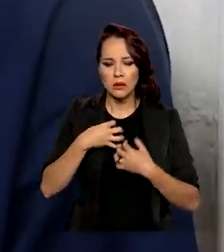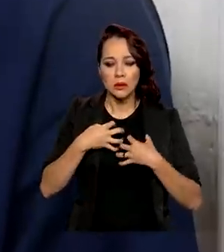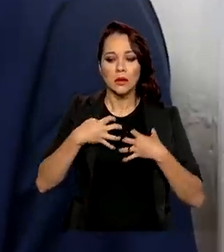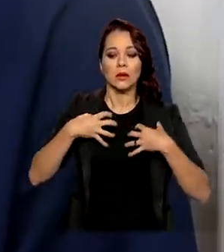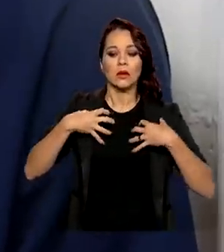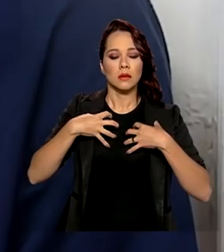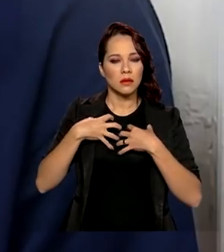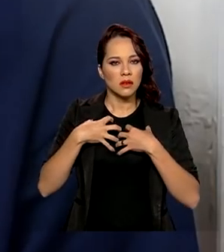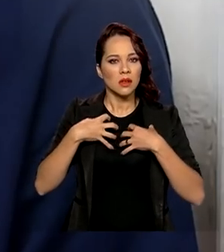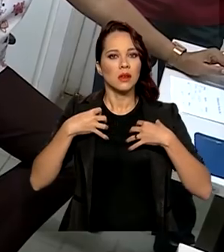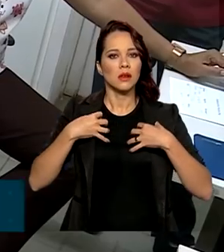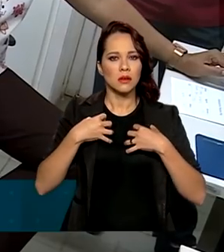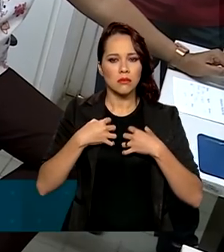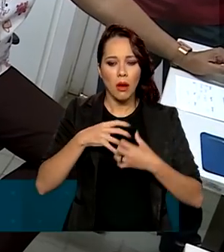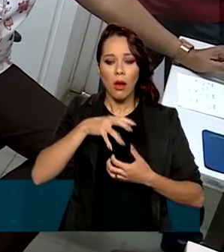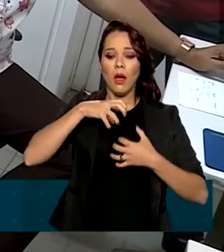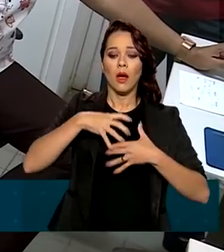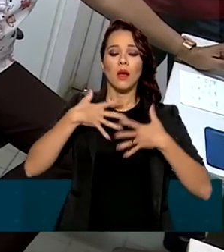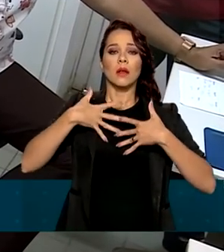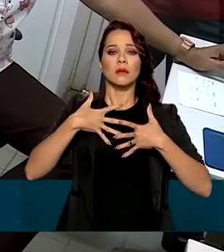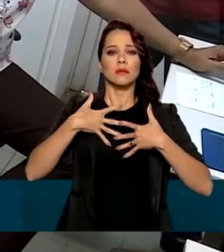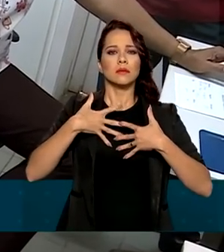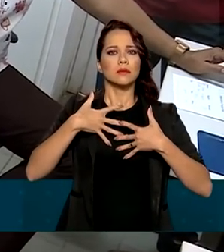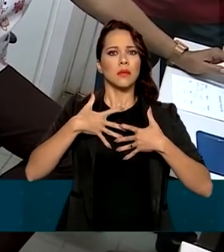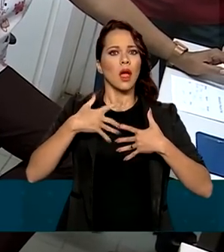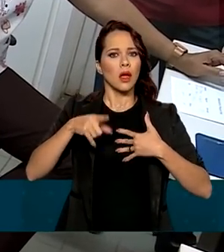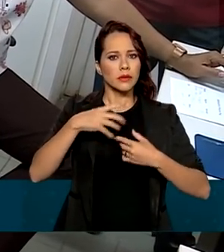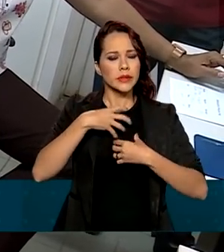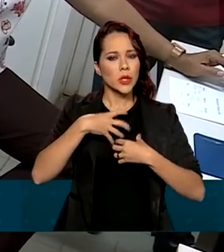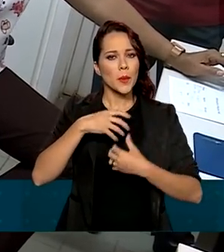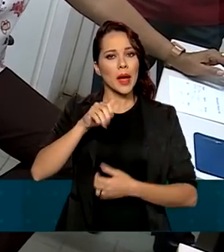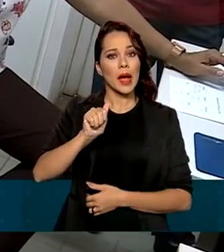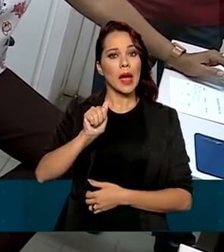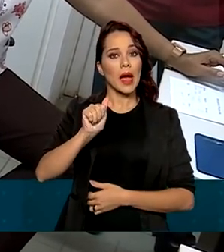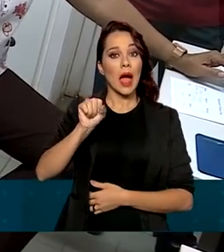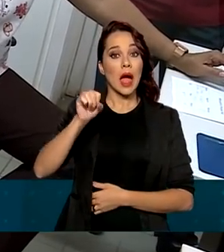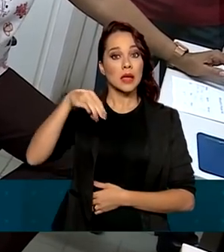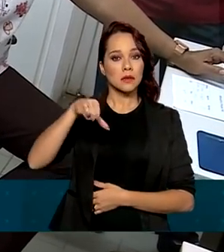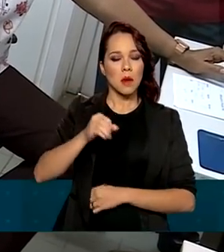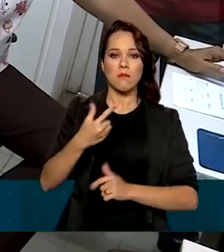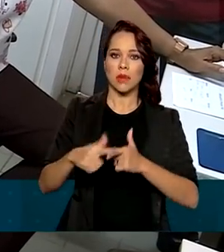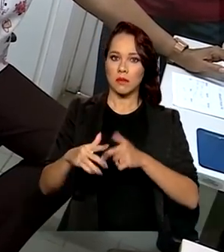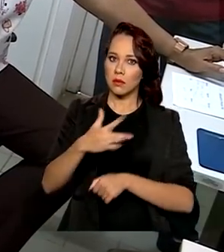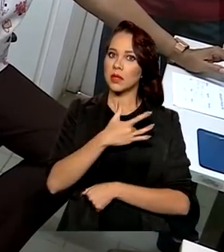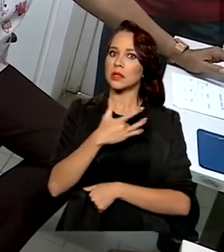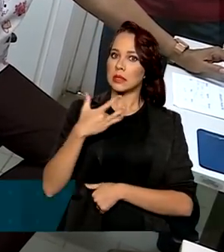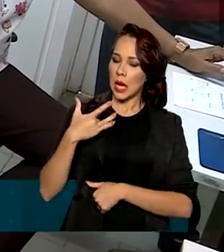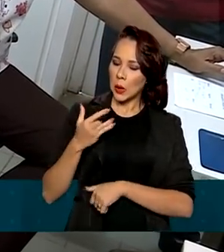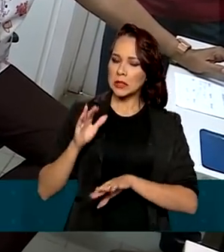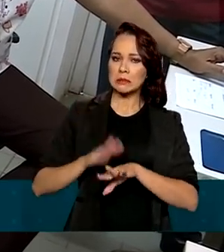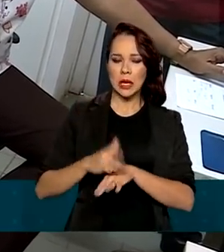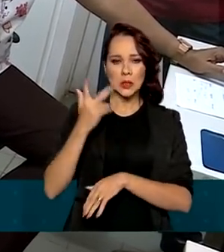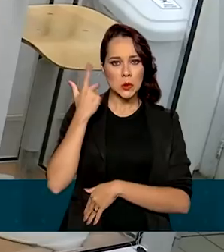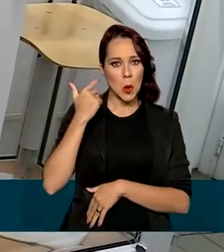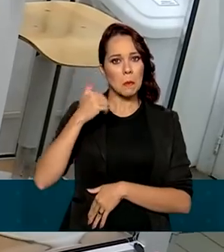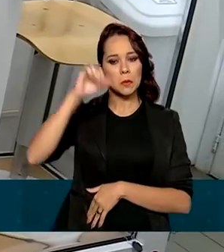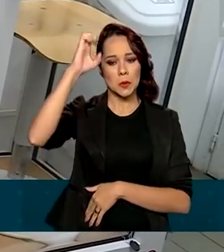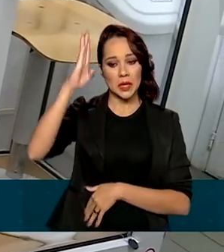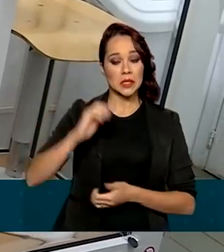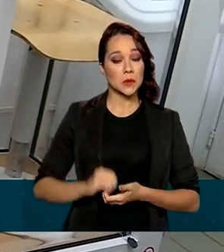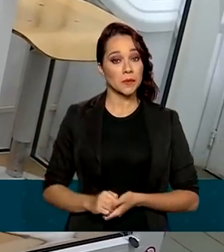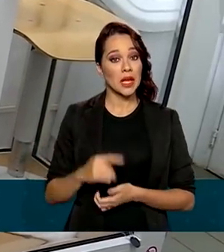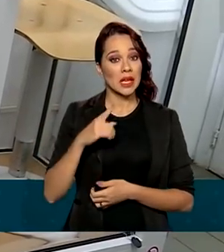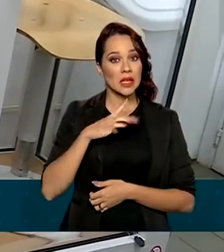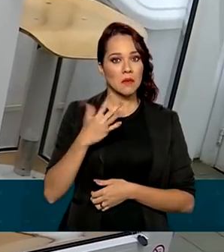no peito e falta de ar, principais sintomas da asma, um dos problemas de saúde respiratória mais comuns no Brasil, que